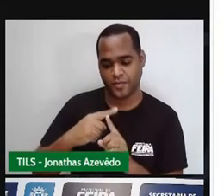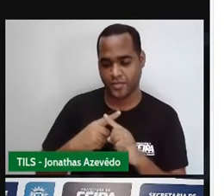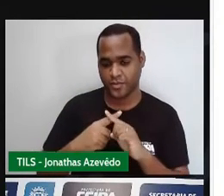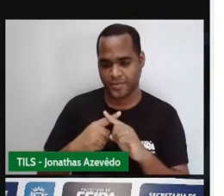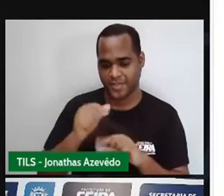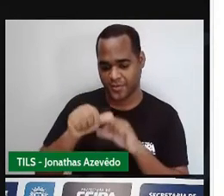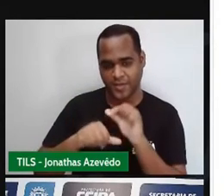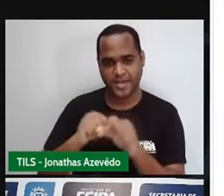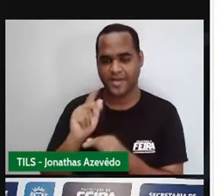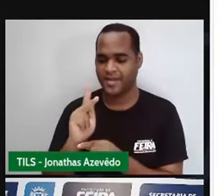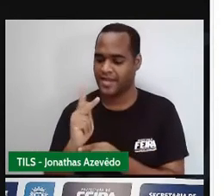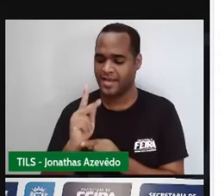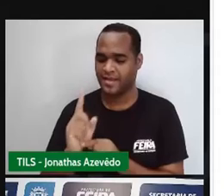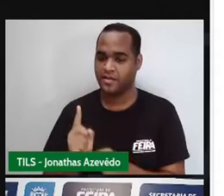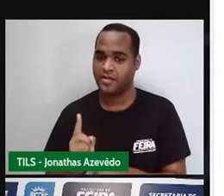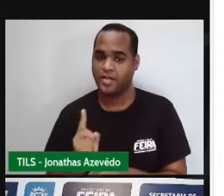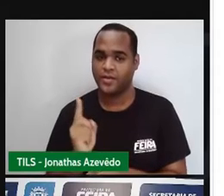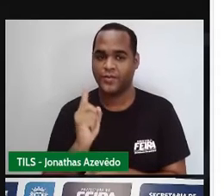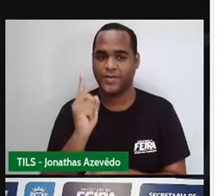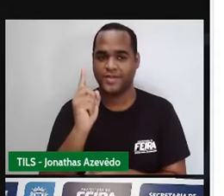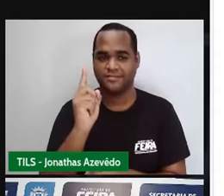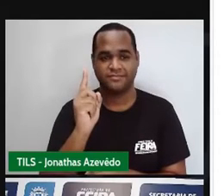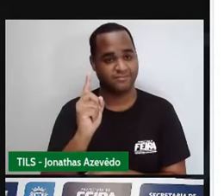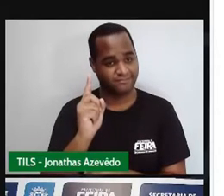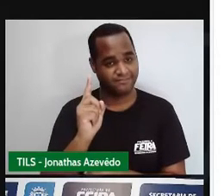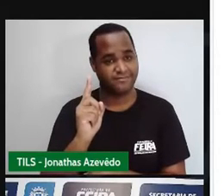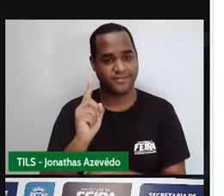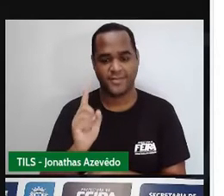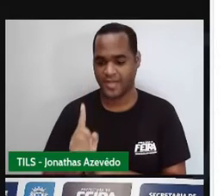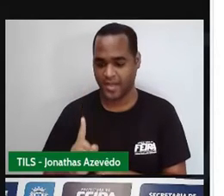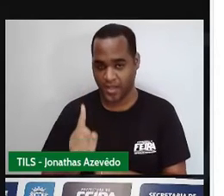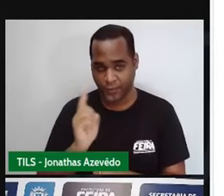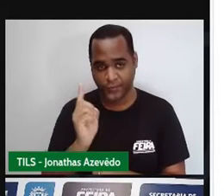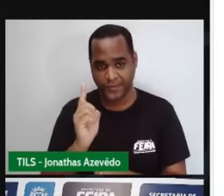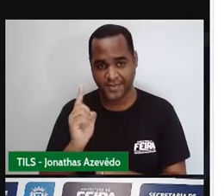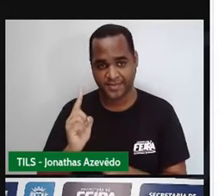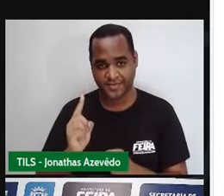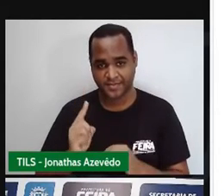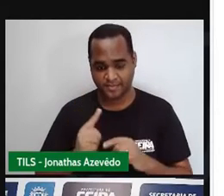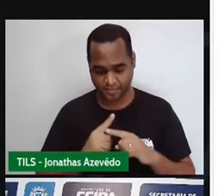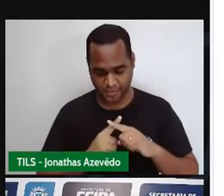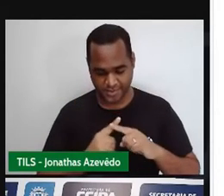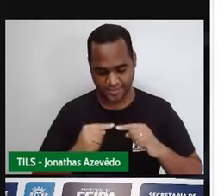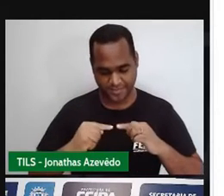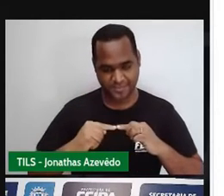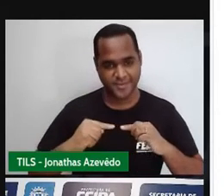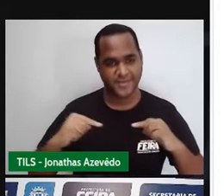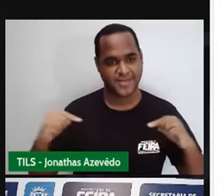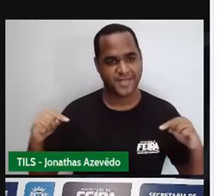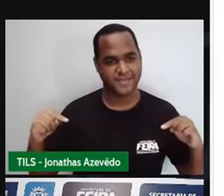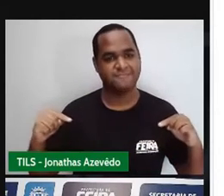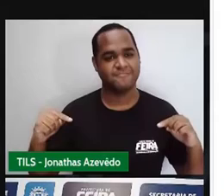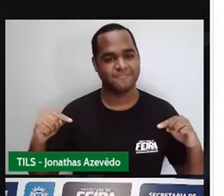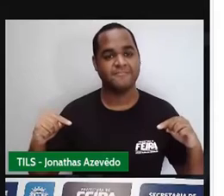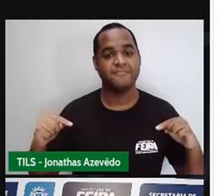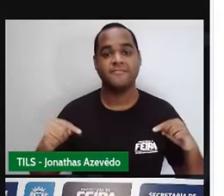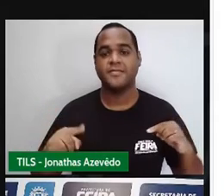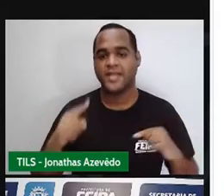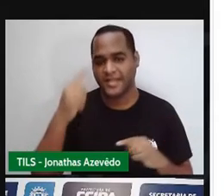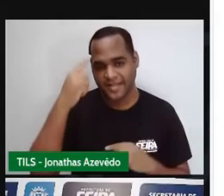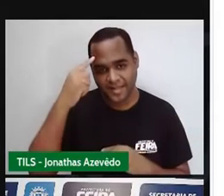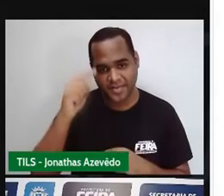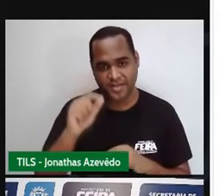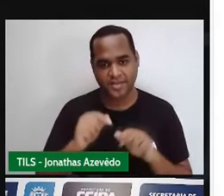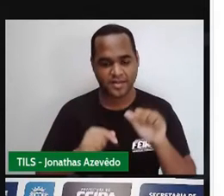da altura, ou da largura do retângulo, tá? E a gente escreveu essa expressãozinha aqui, ó. A